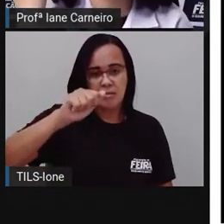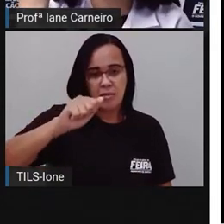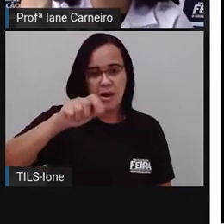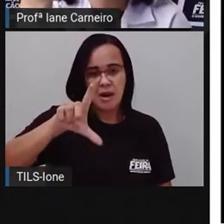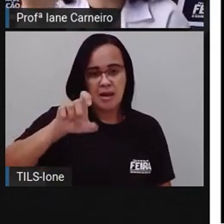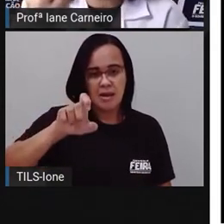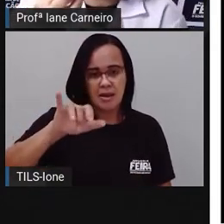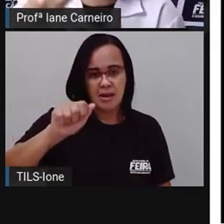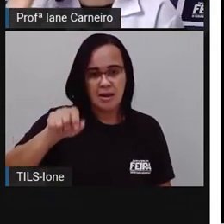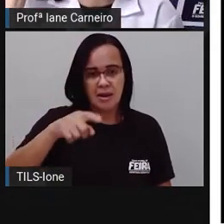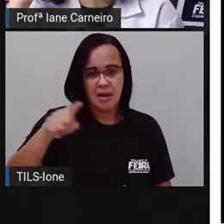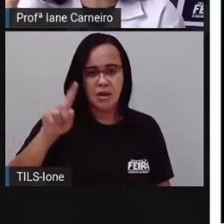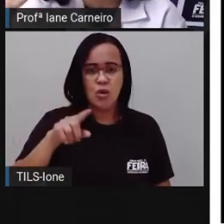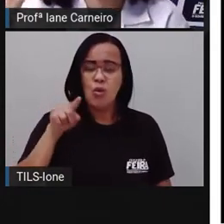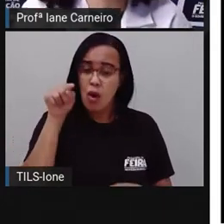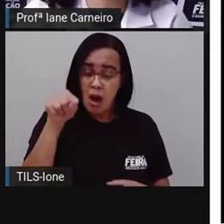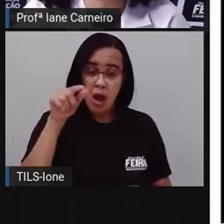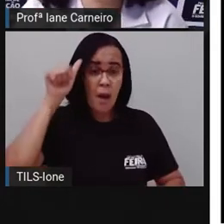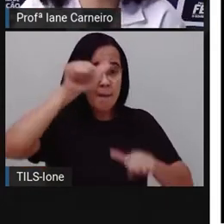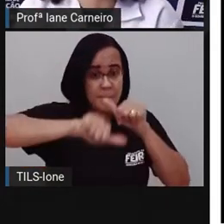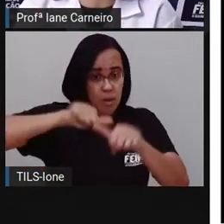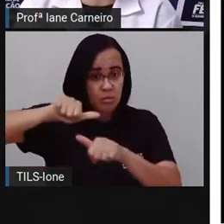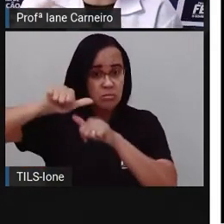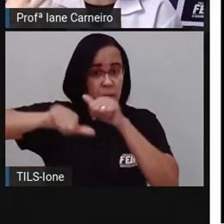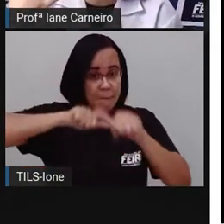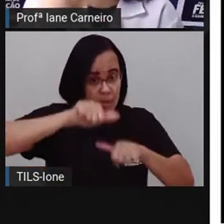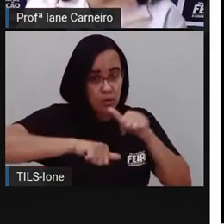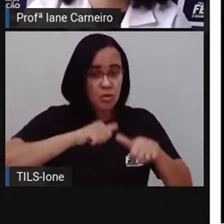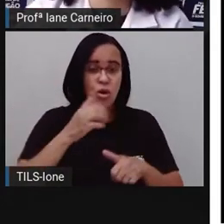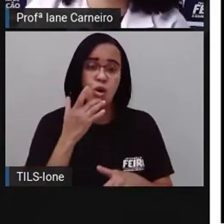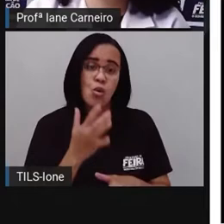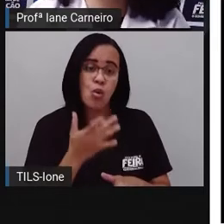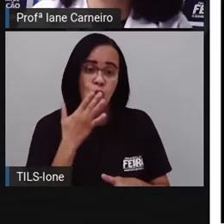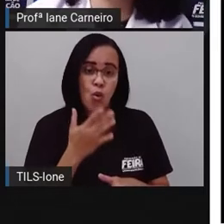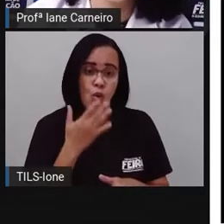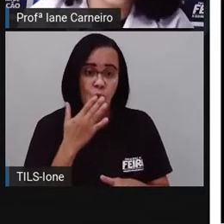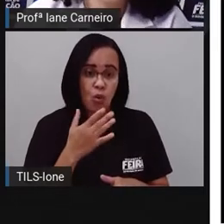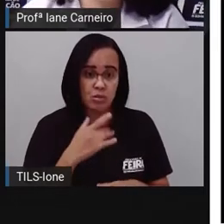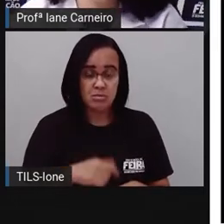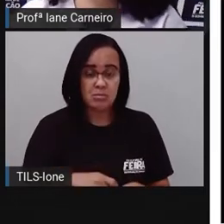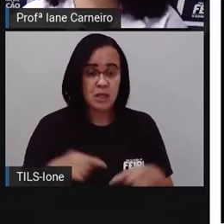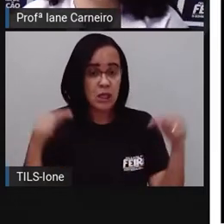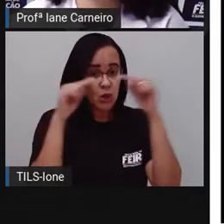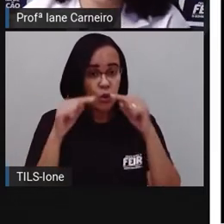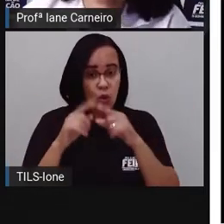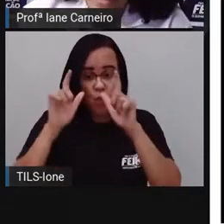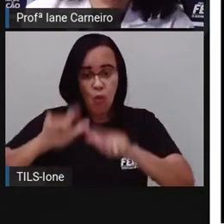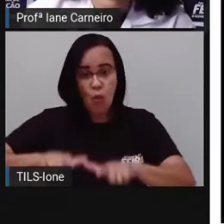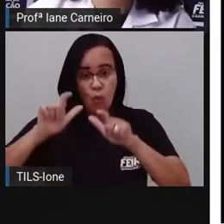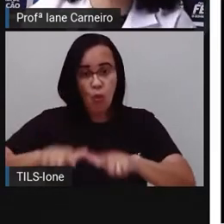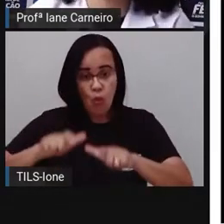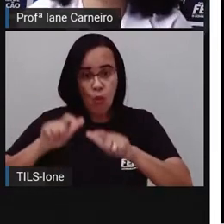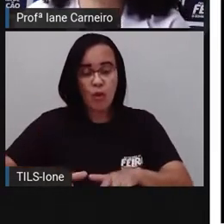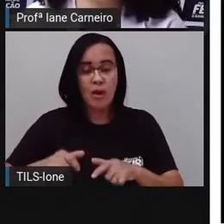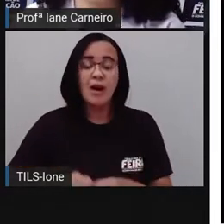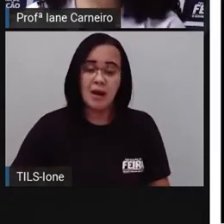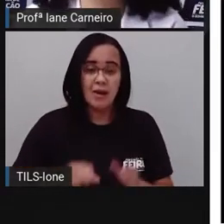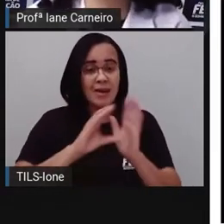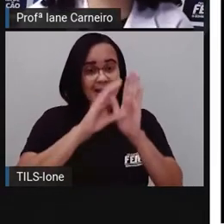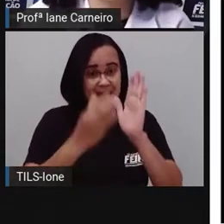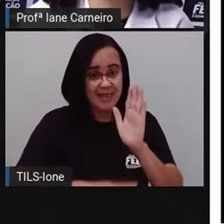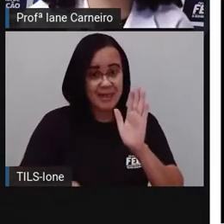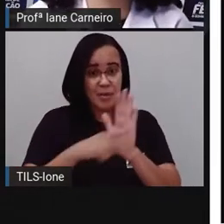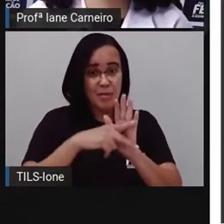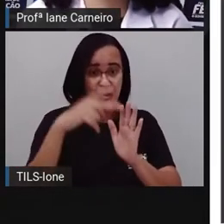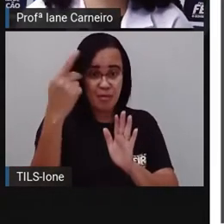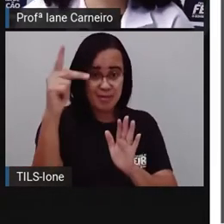vai se transformando, realmente ele muda de cor, né? De acordo com o ambiente em ele se encontra, né? É uma característica desse tipo